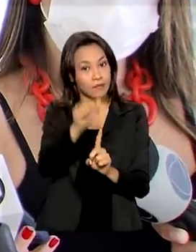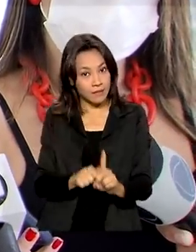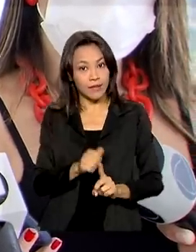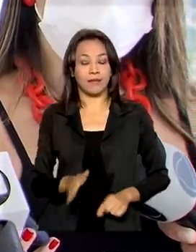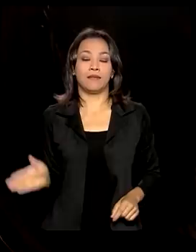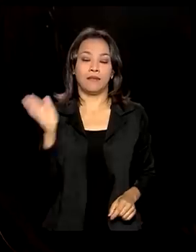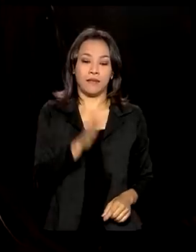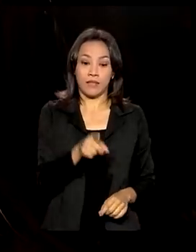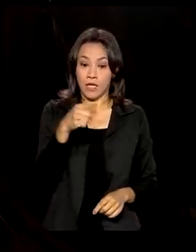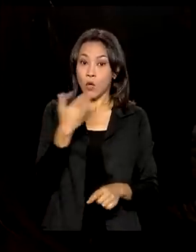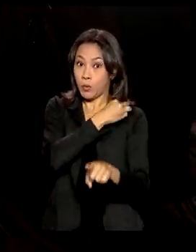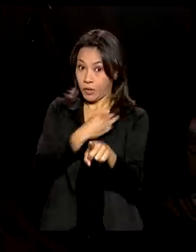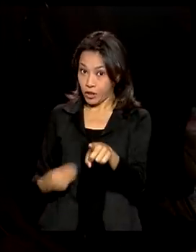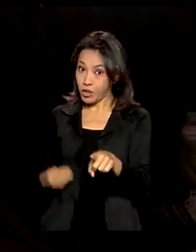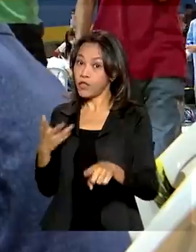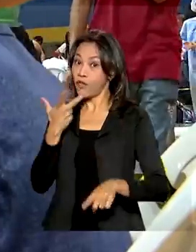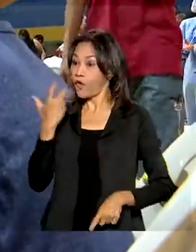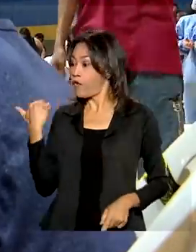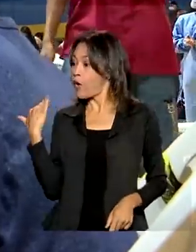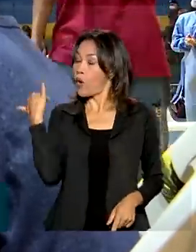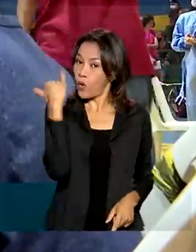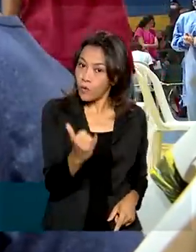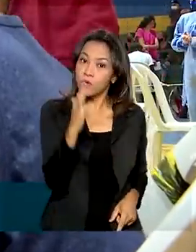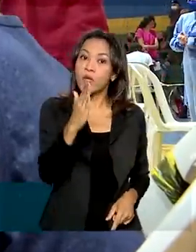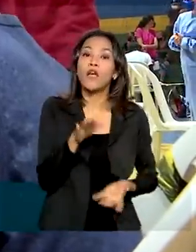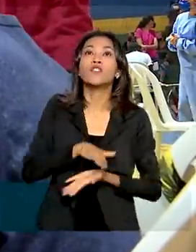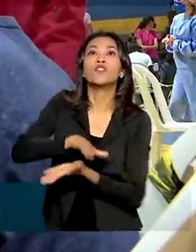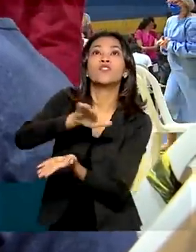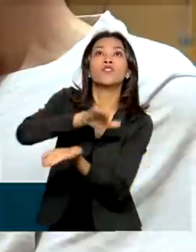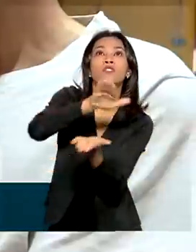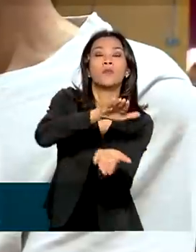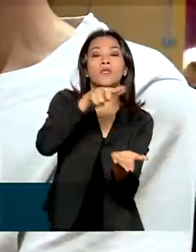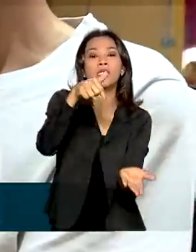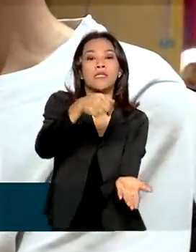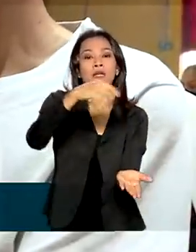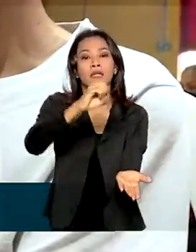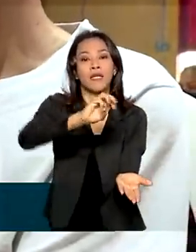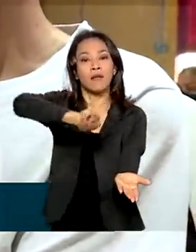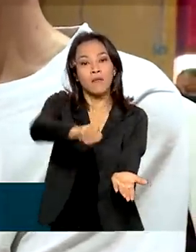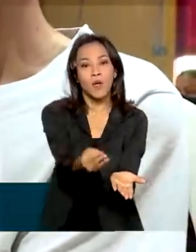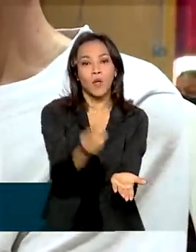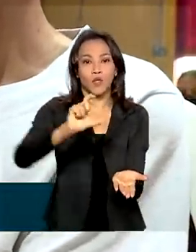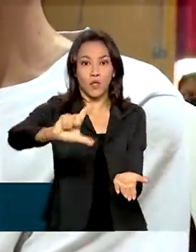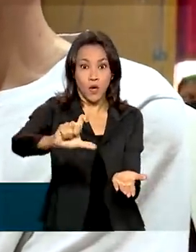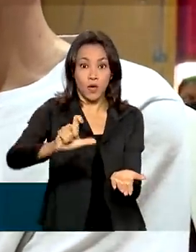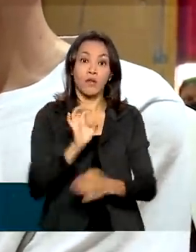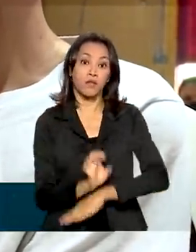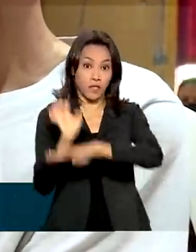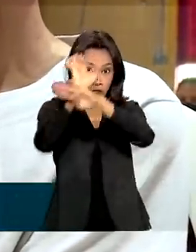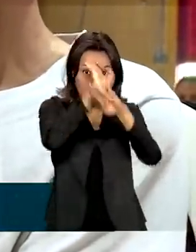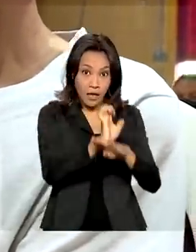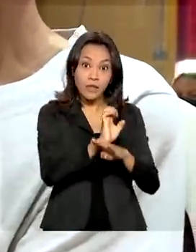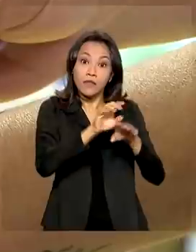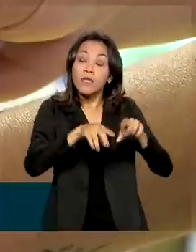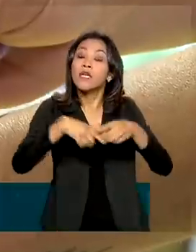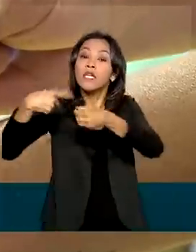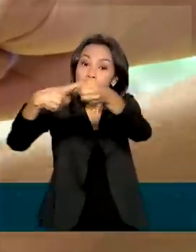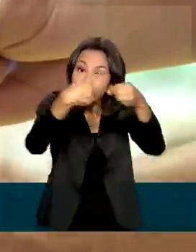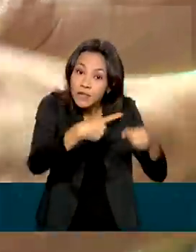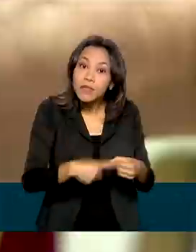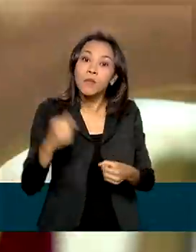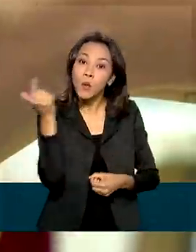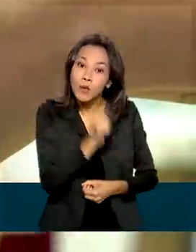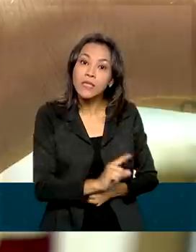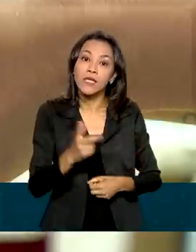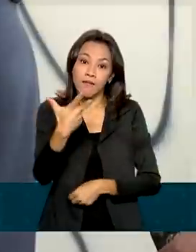ministro, o governo já distribuiu mais de 70 milhões de doses para que estados e municípios imunizem crianças de 5 a